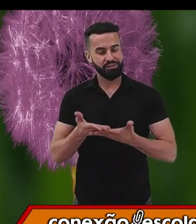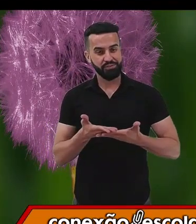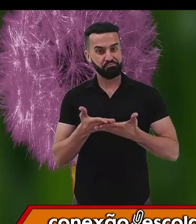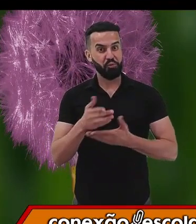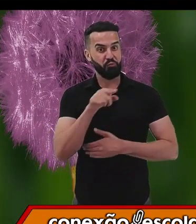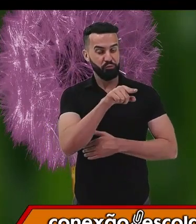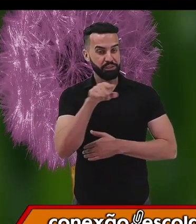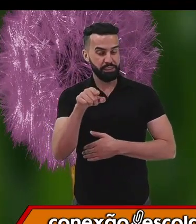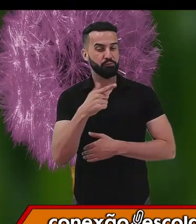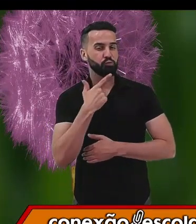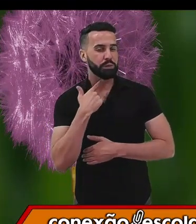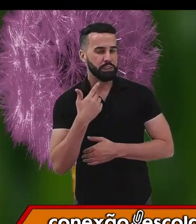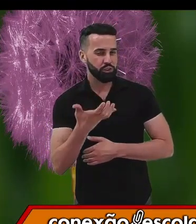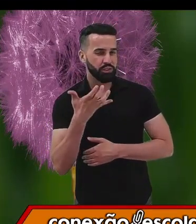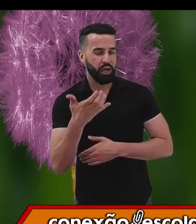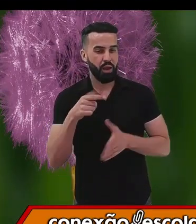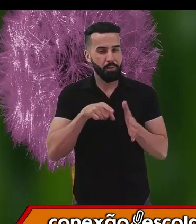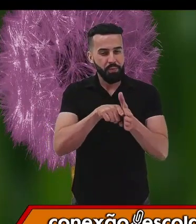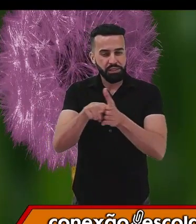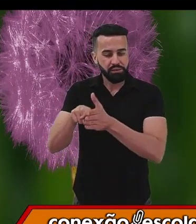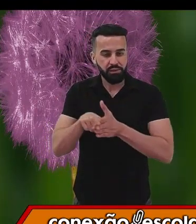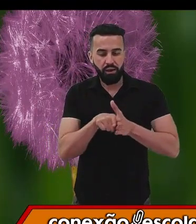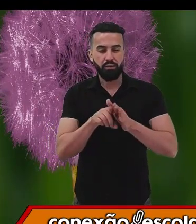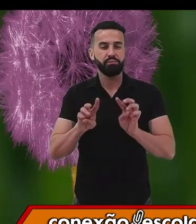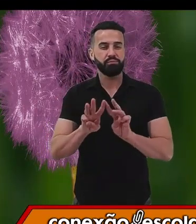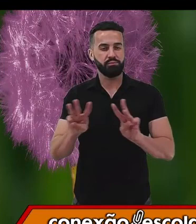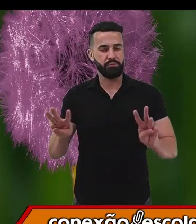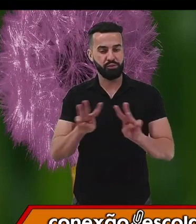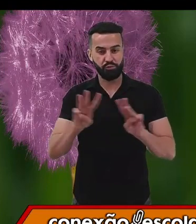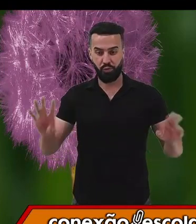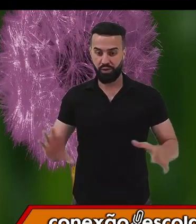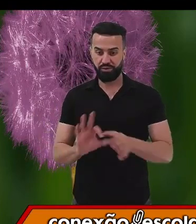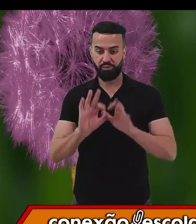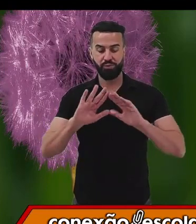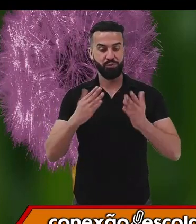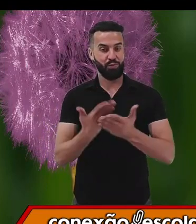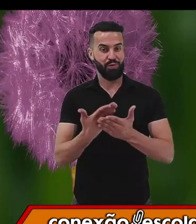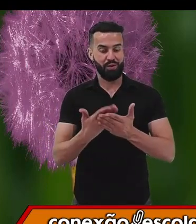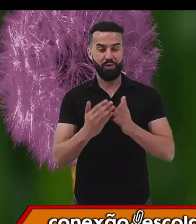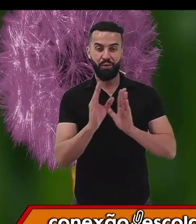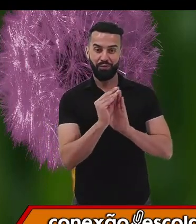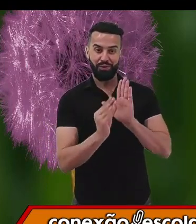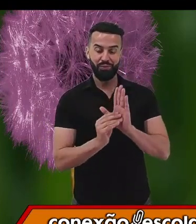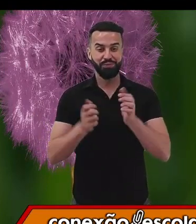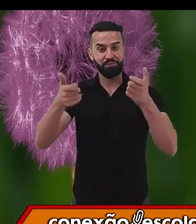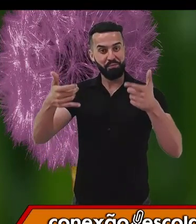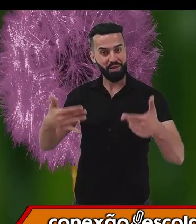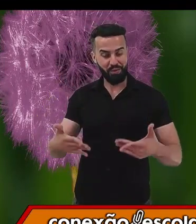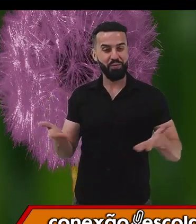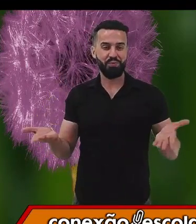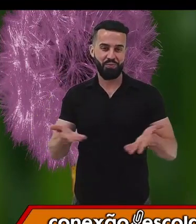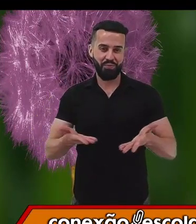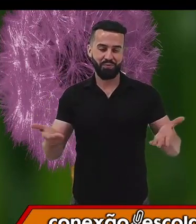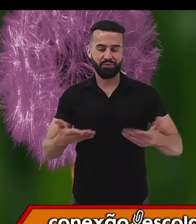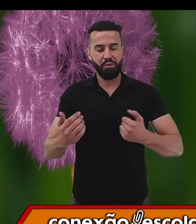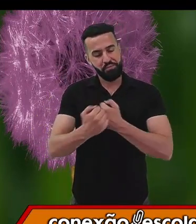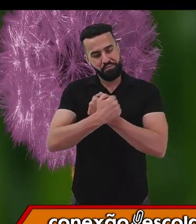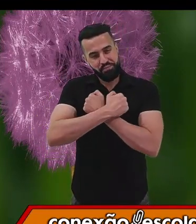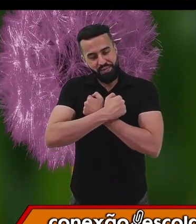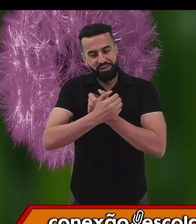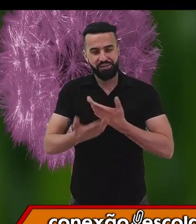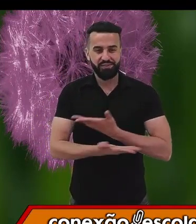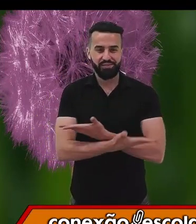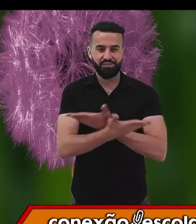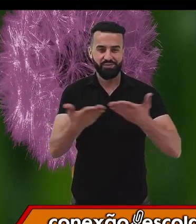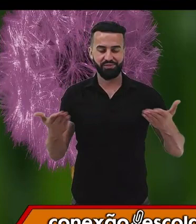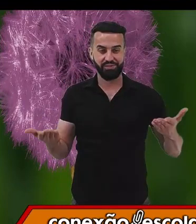pesquise lá no site Conexão Escola sobre os conteúdos estudados até aqui. Ok? Um grande abraço para